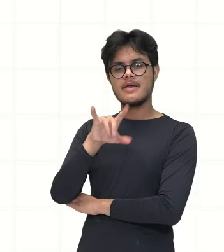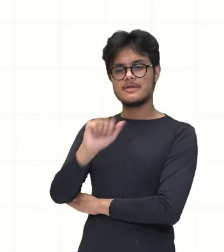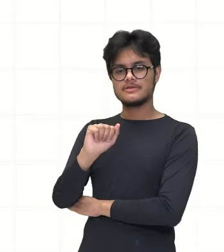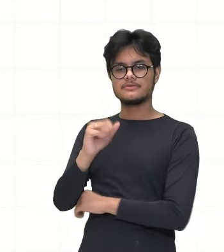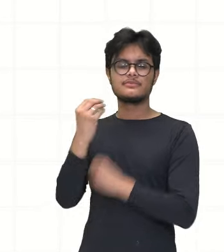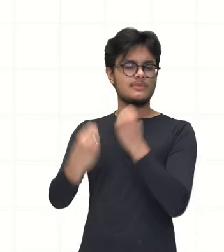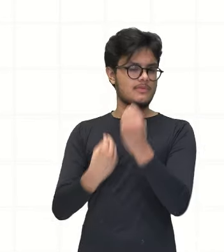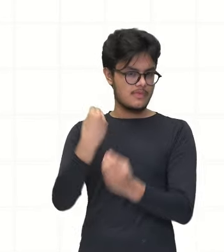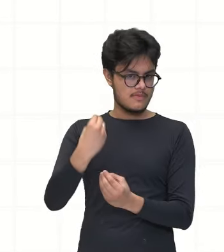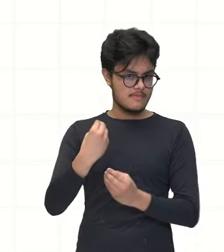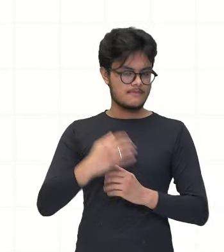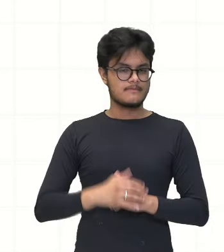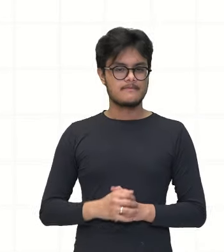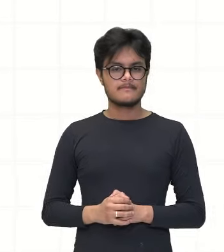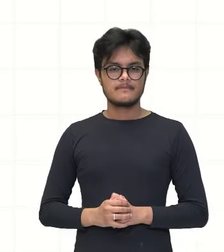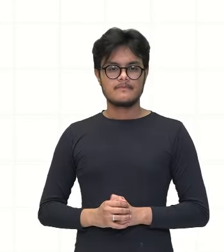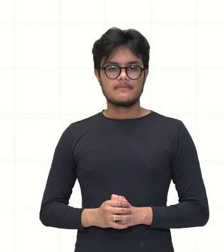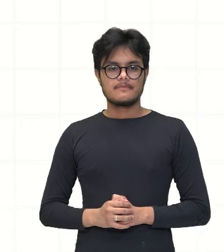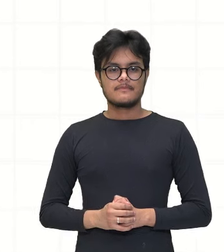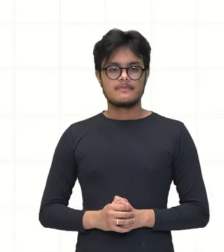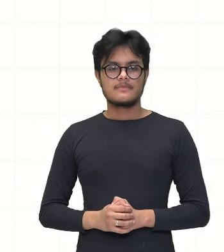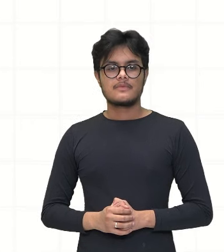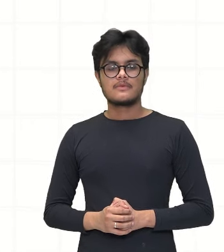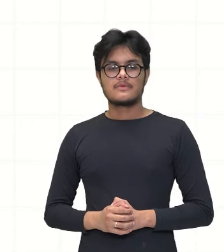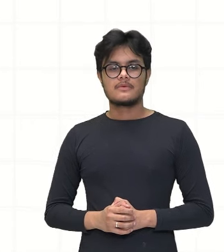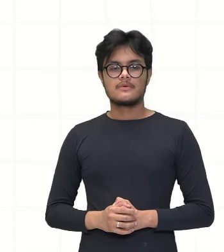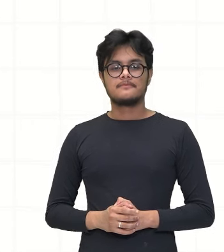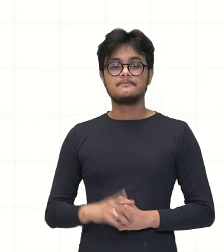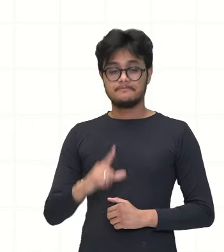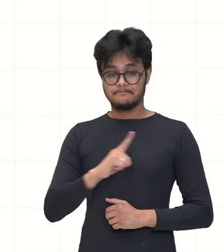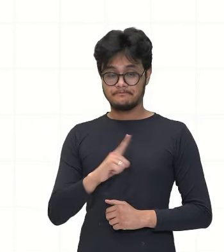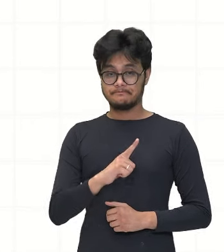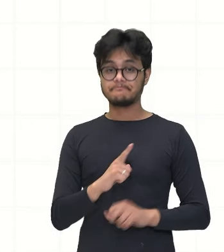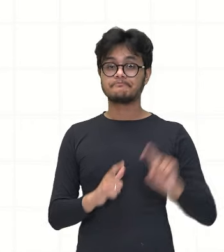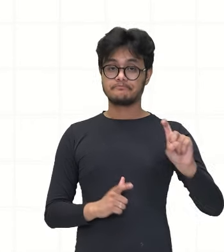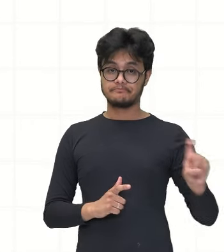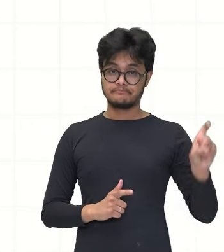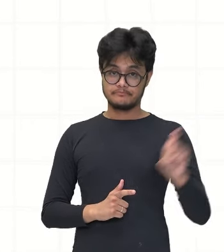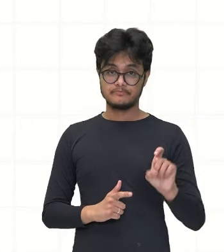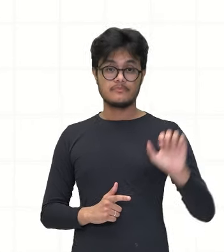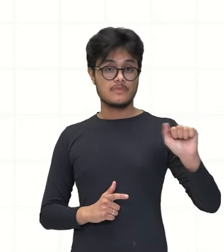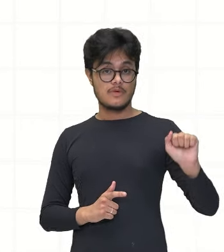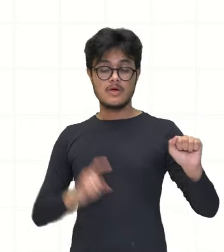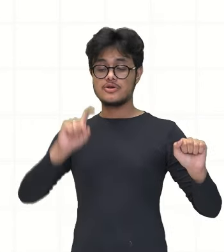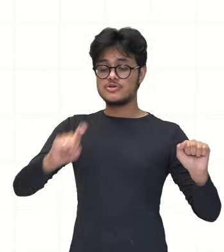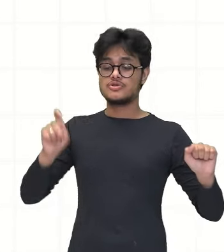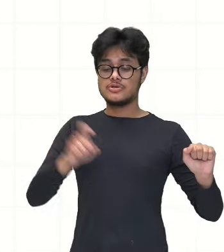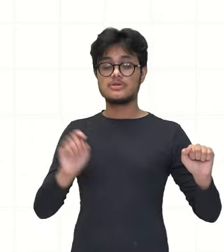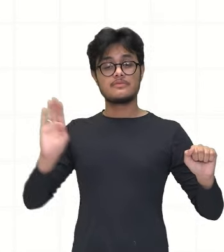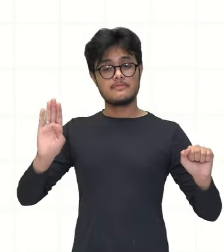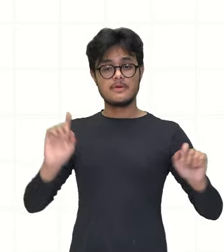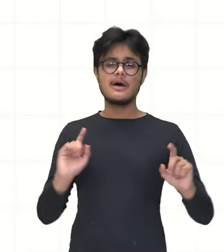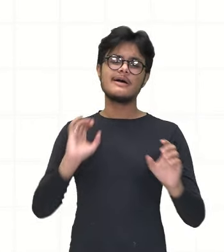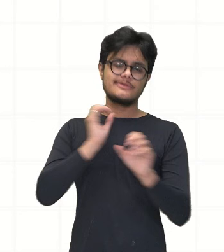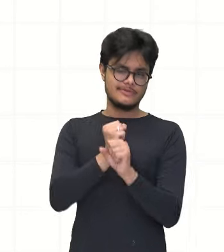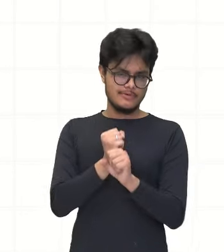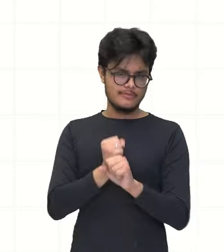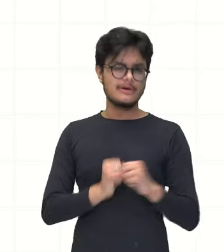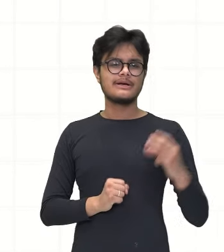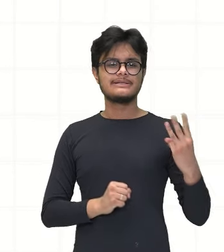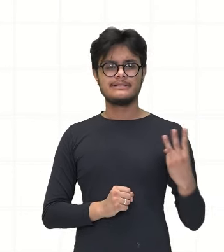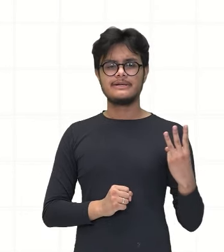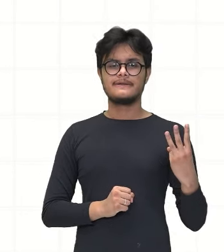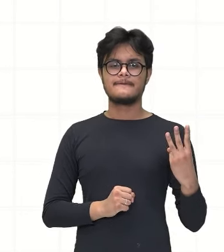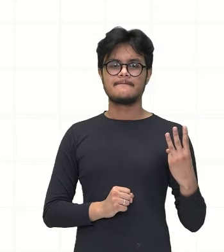Então, vejo aqui, ó. O X do A e o X do B. Eu somo, né? 3 mais